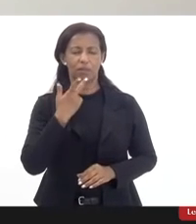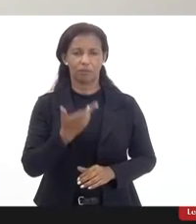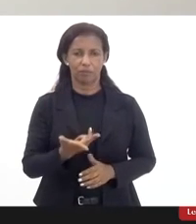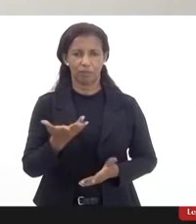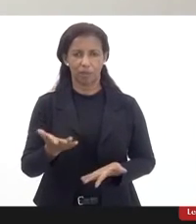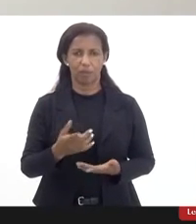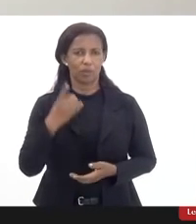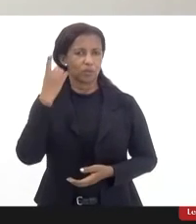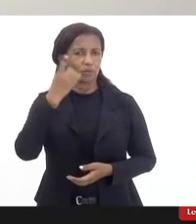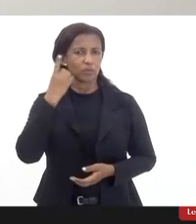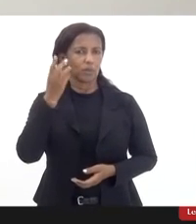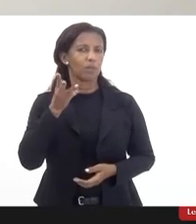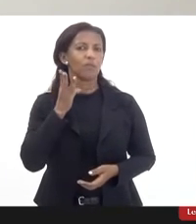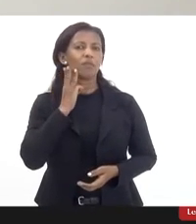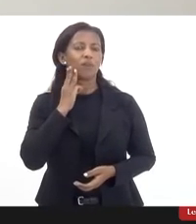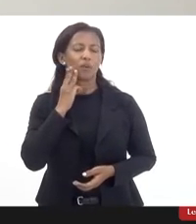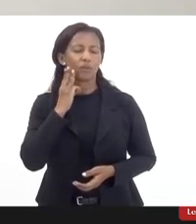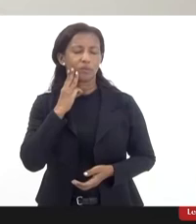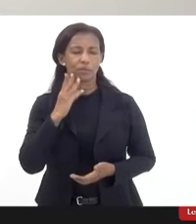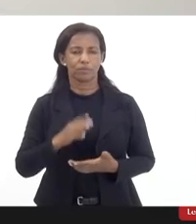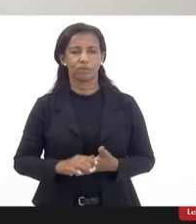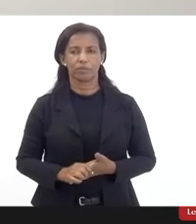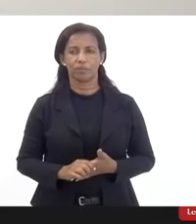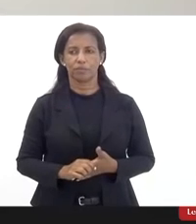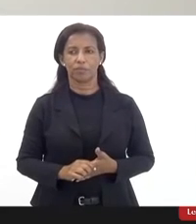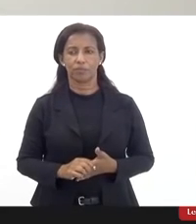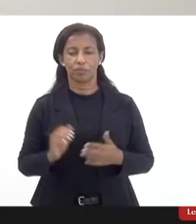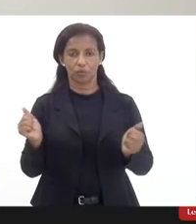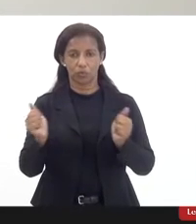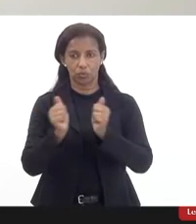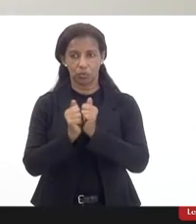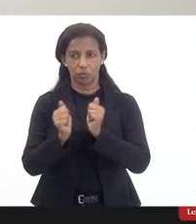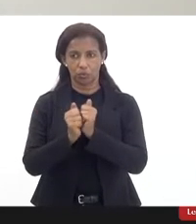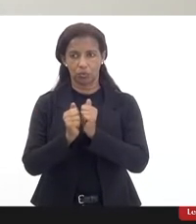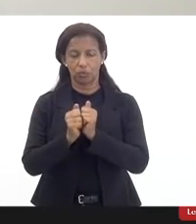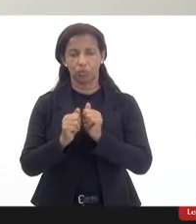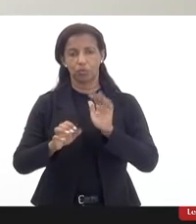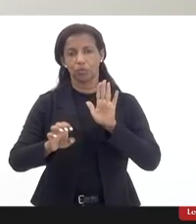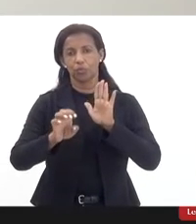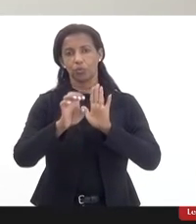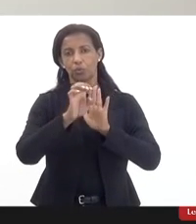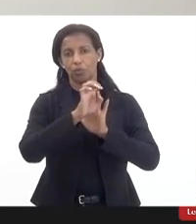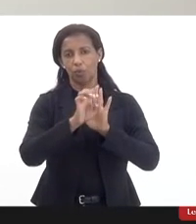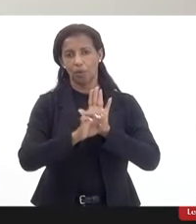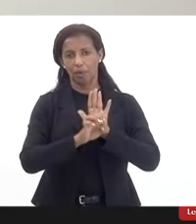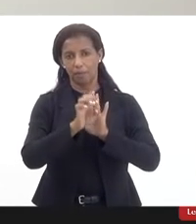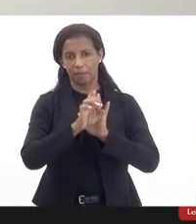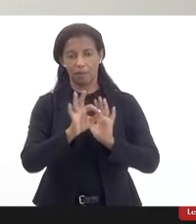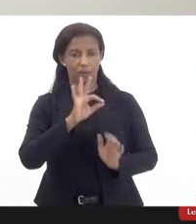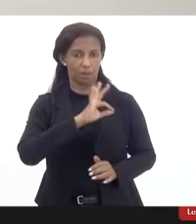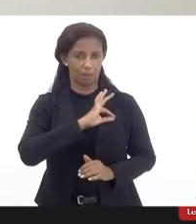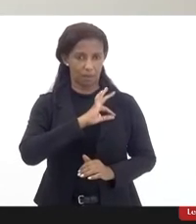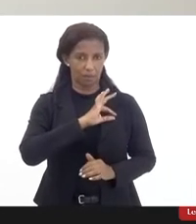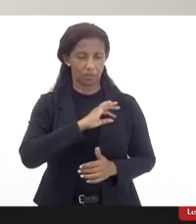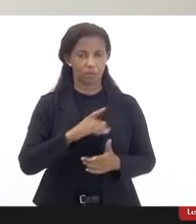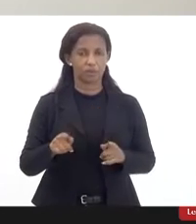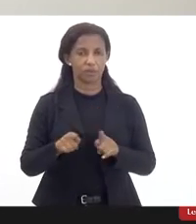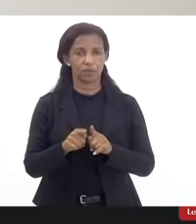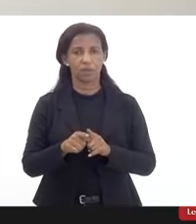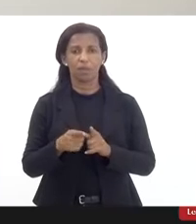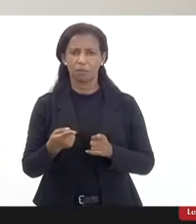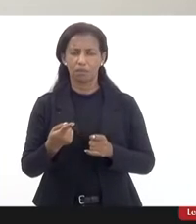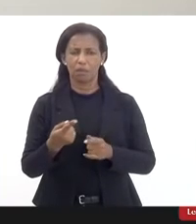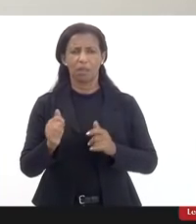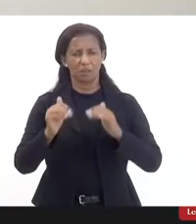do deputado Valdeck junto com a emenda da deputada da própria deputada Marta Rocha elas